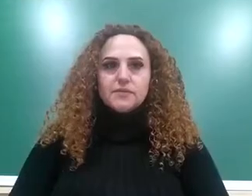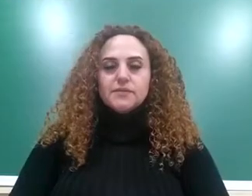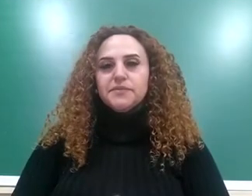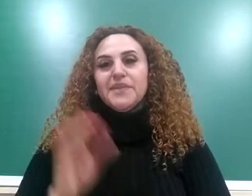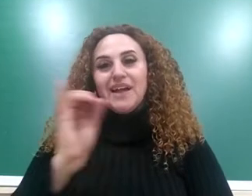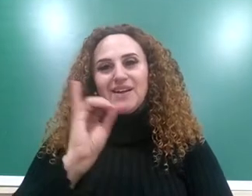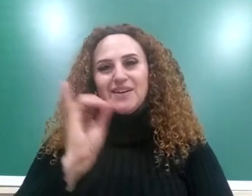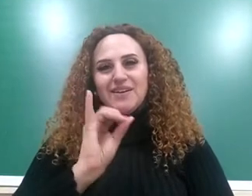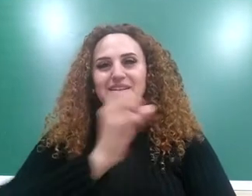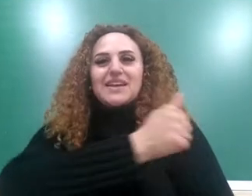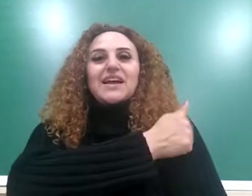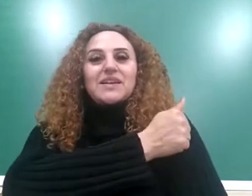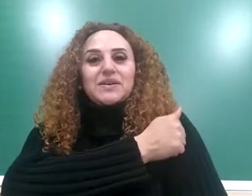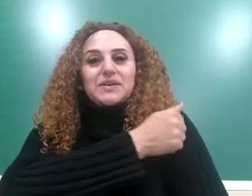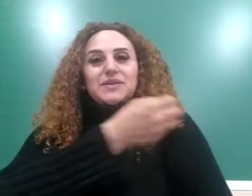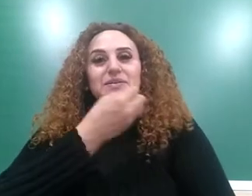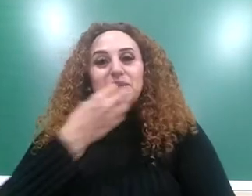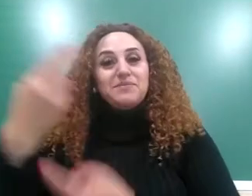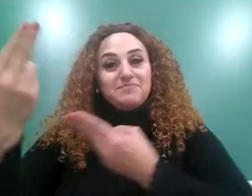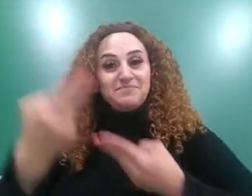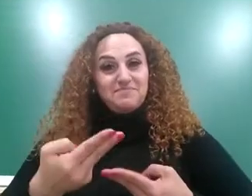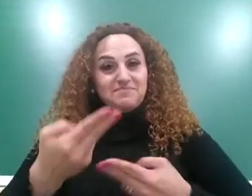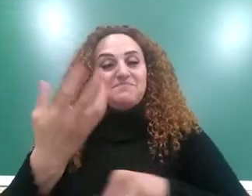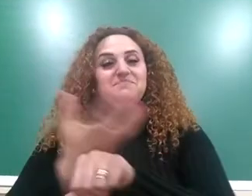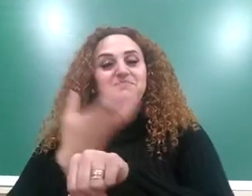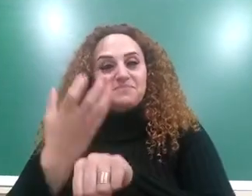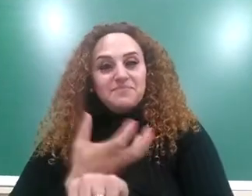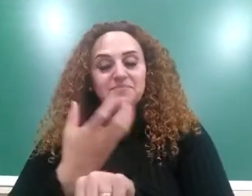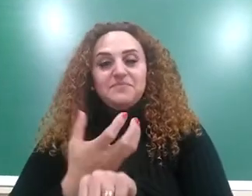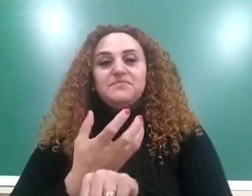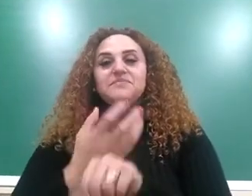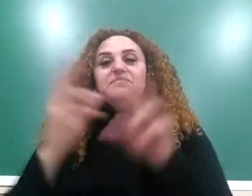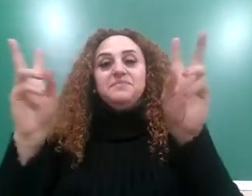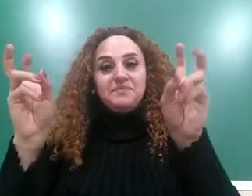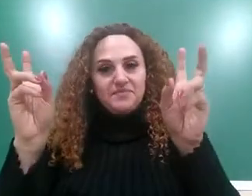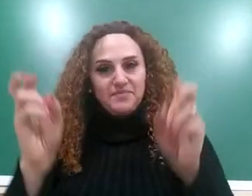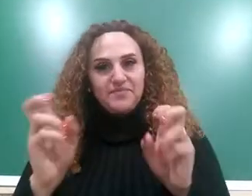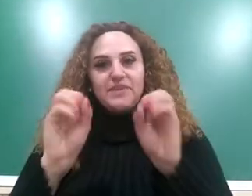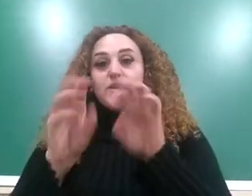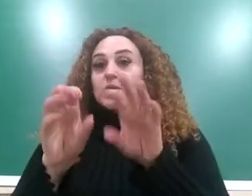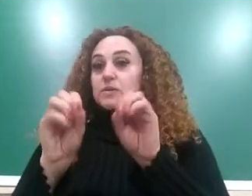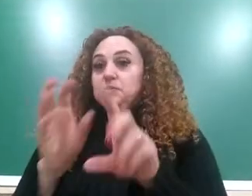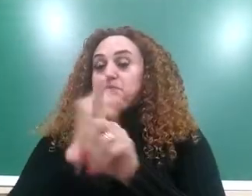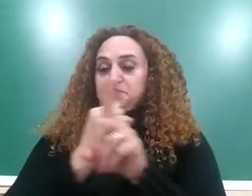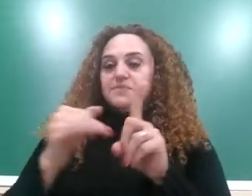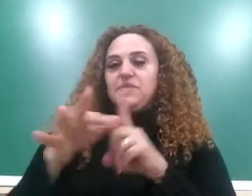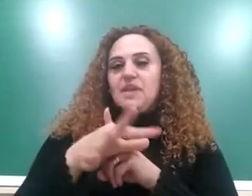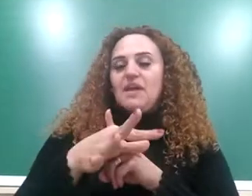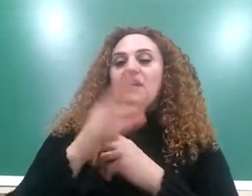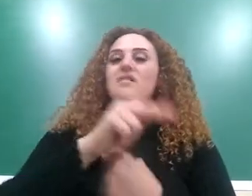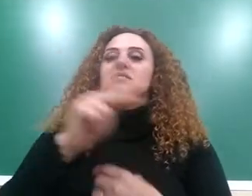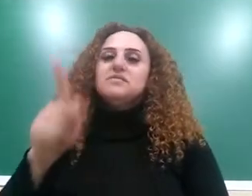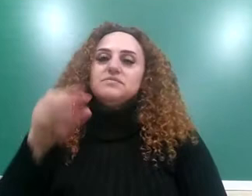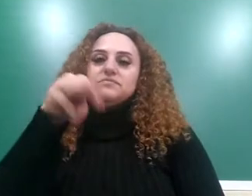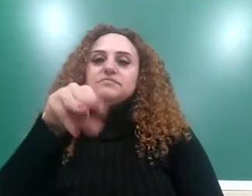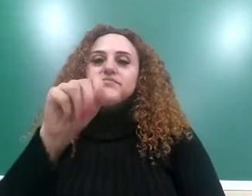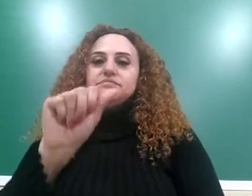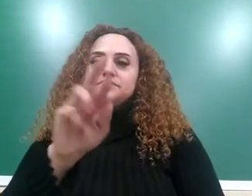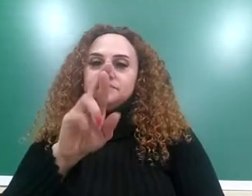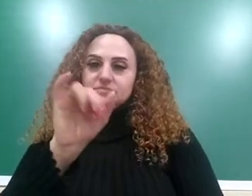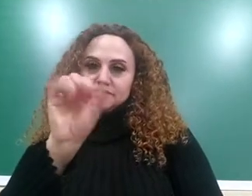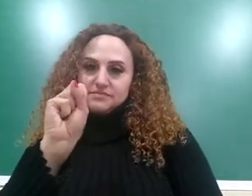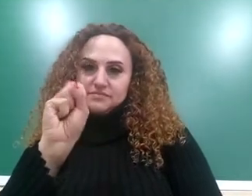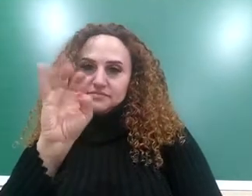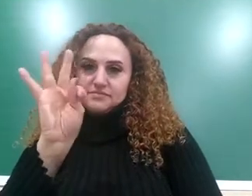Olá alunos, sejam bem-vindos à nossa disciplina de educação e sociedade. Eu sou a professora Maristela Escrimin Valério e nas